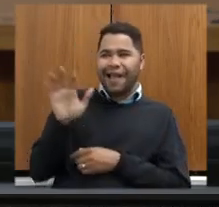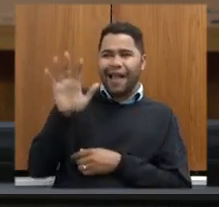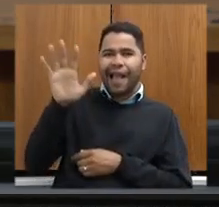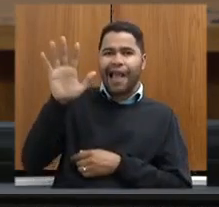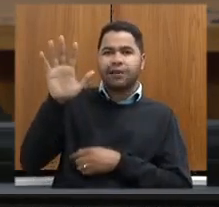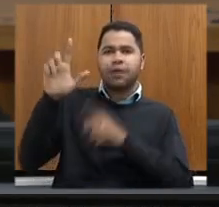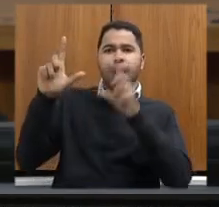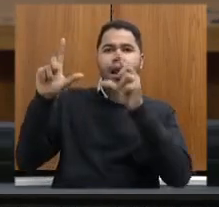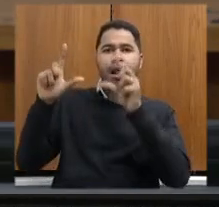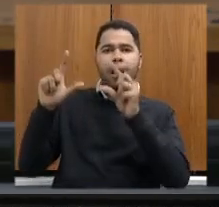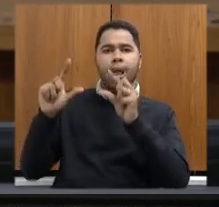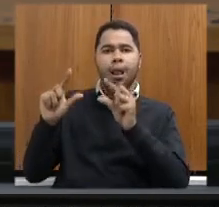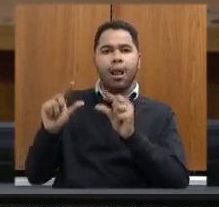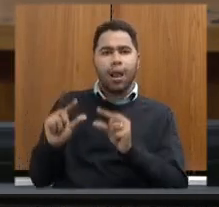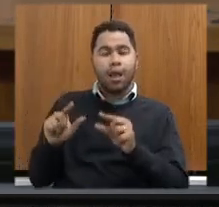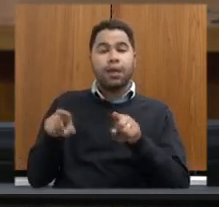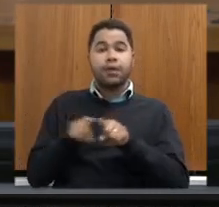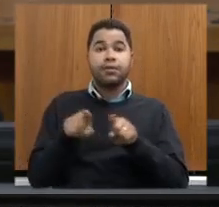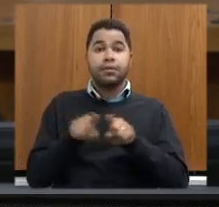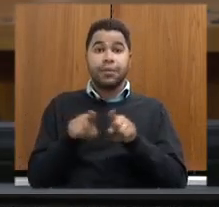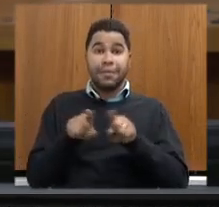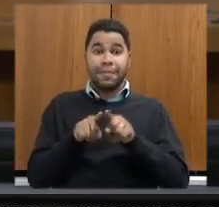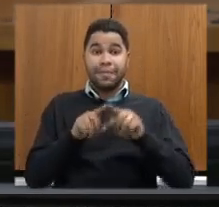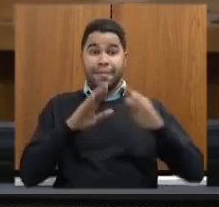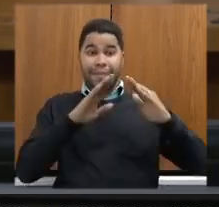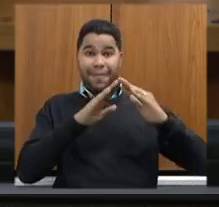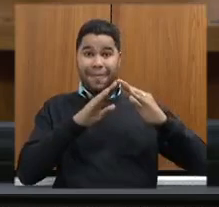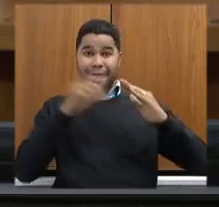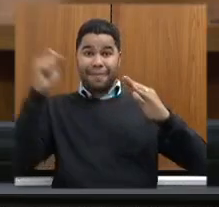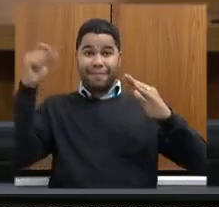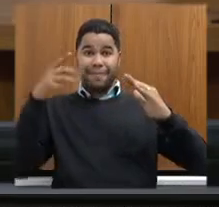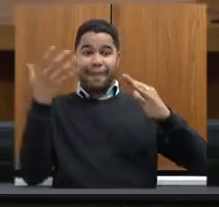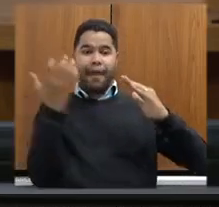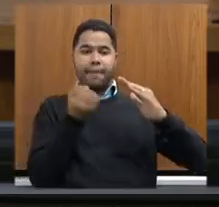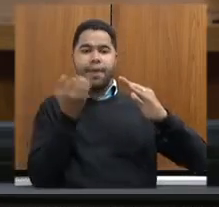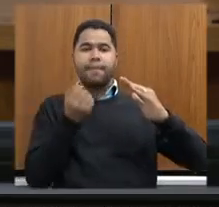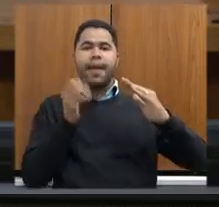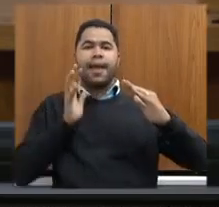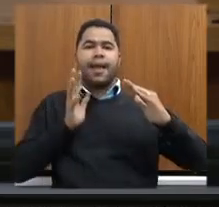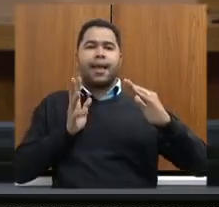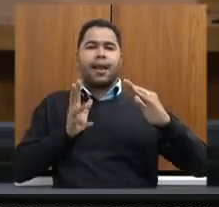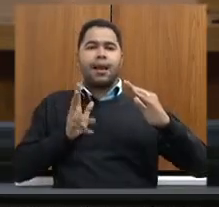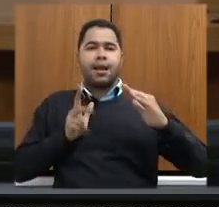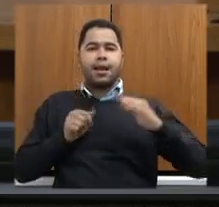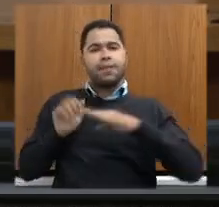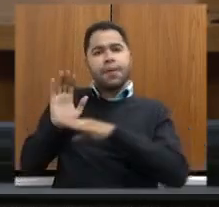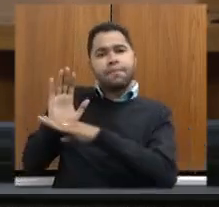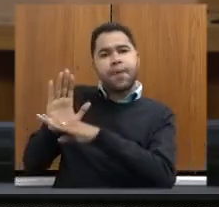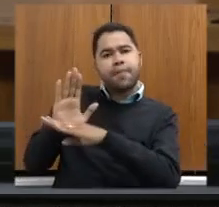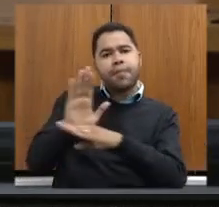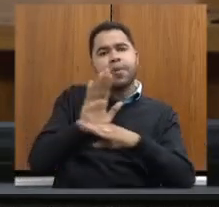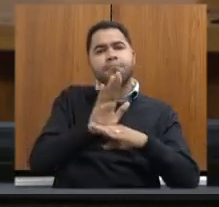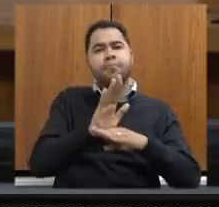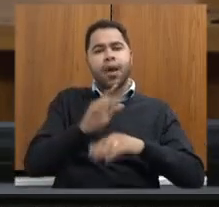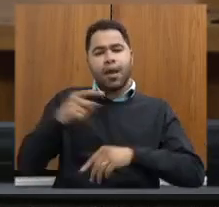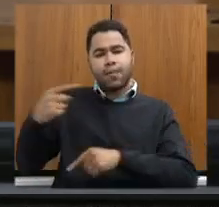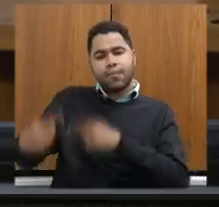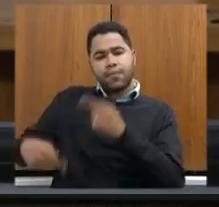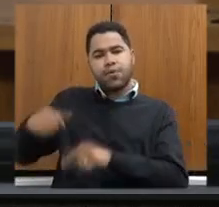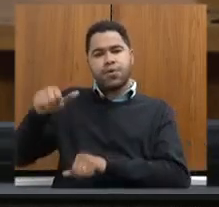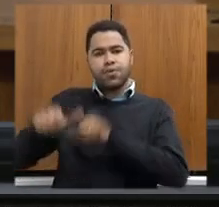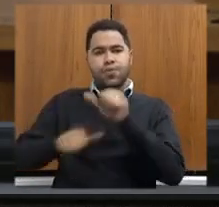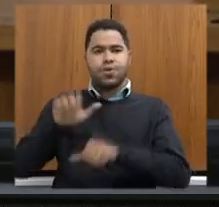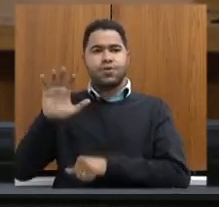estufa e a energia solar é uma energia limpa que muito contribui para esse resultado da política de mudança